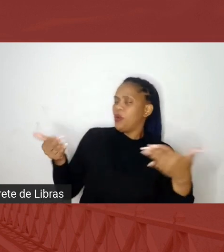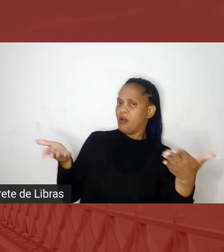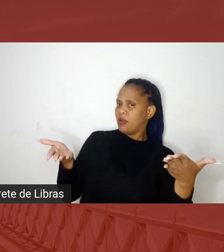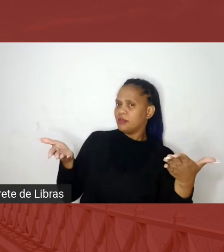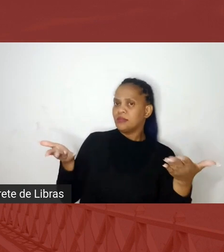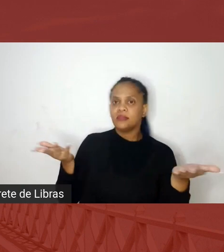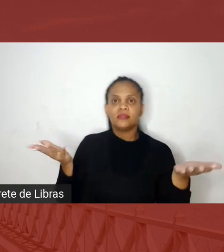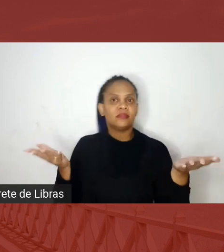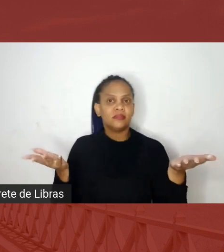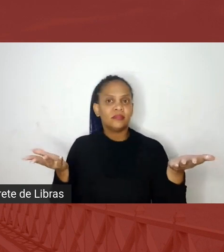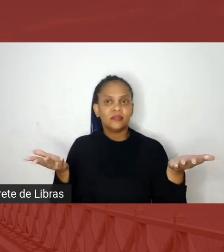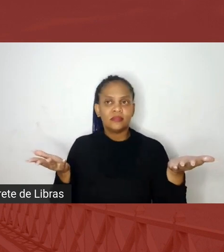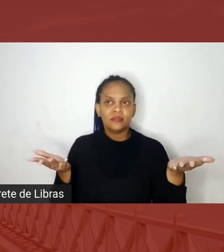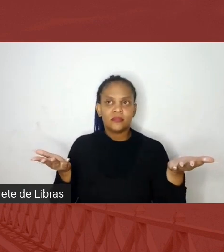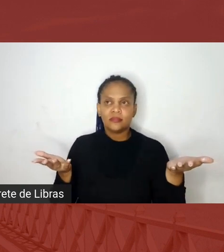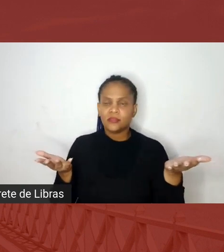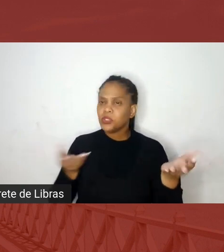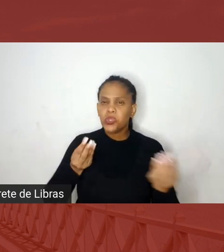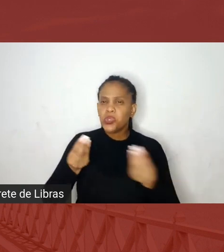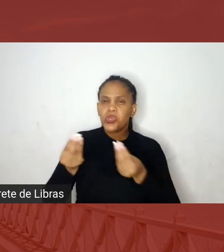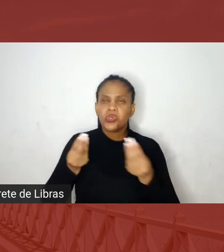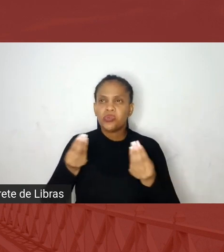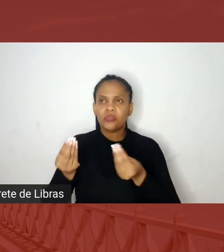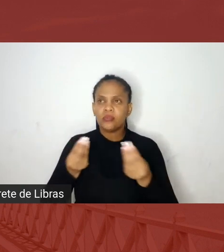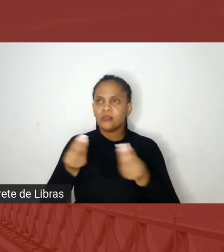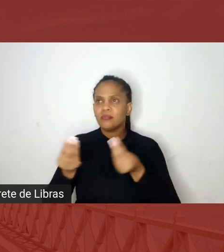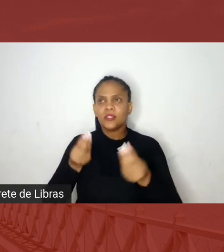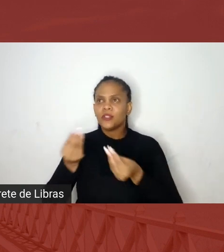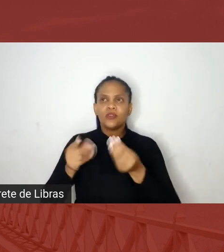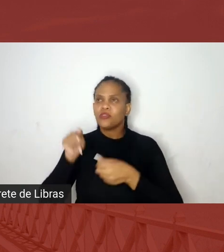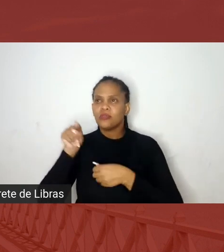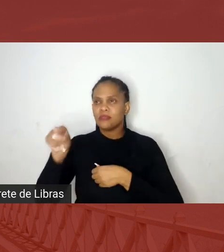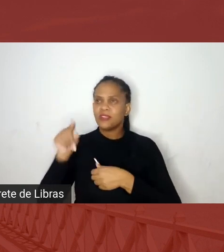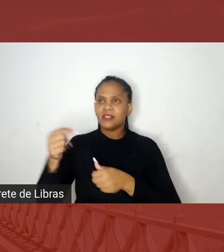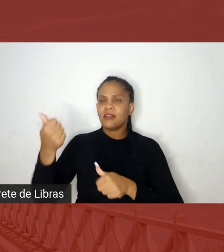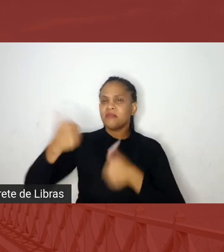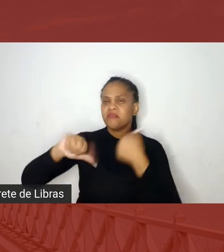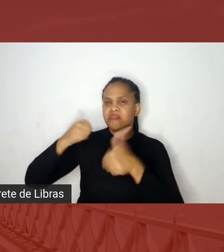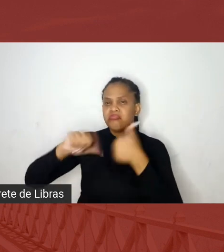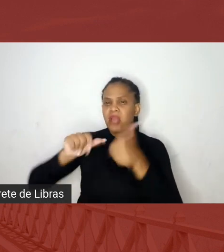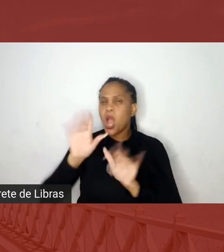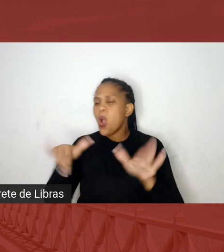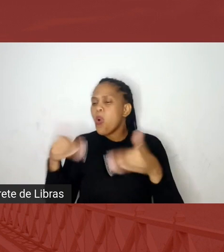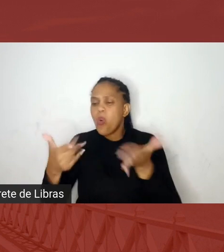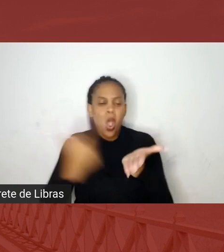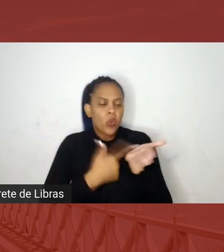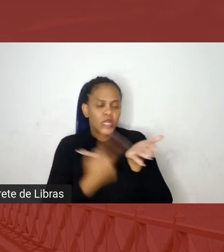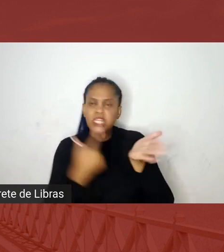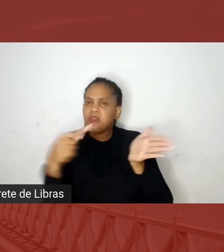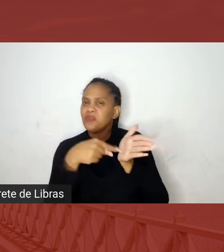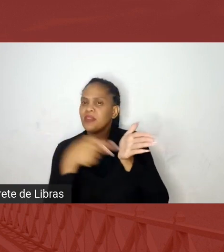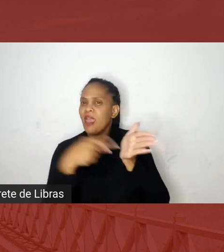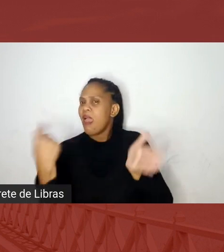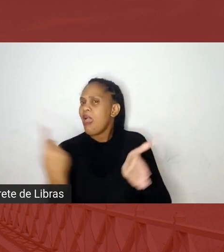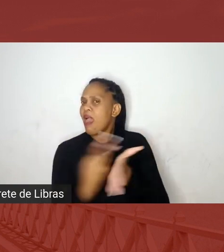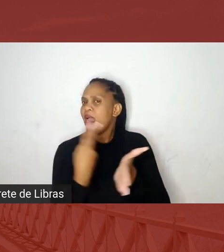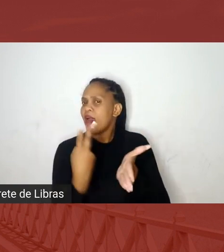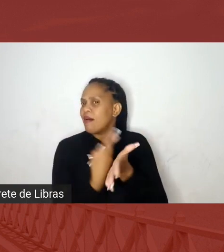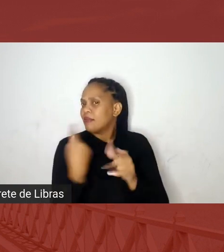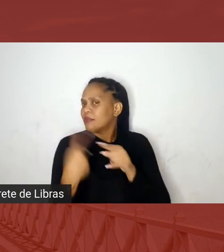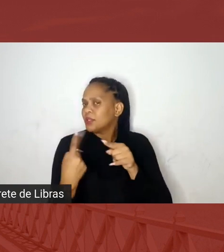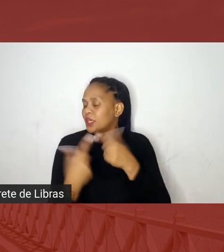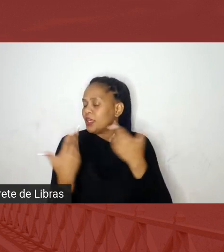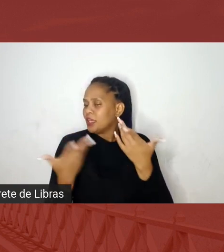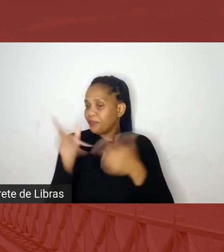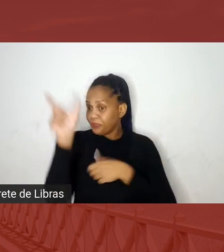você tirou de que tese isso, que, que, que livro, que isso aqui tá errado, e tal, e aí, quando ela foi, a